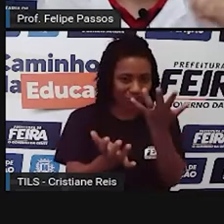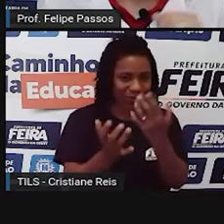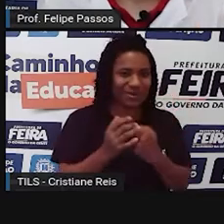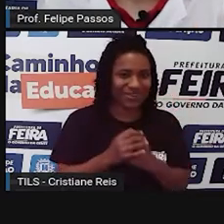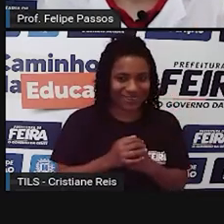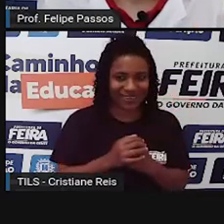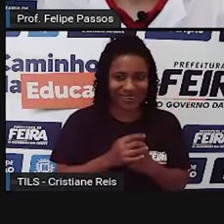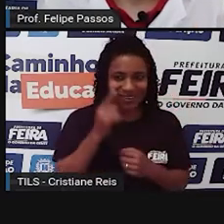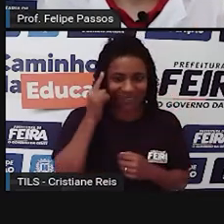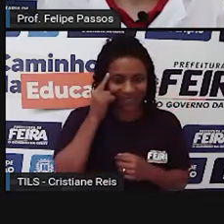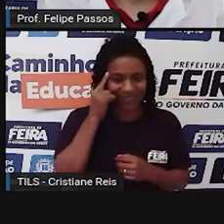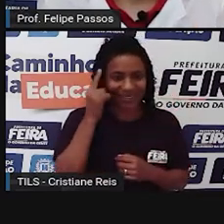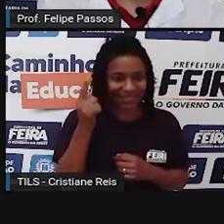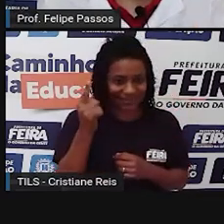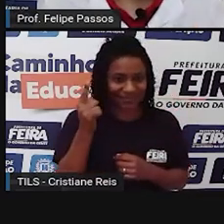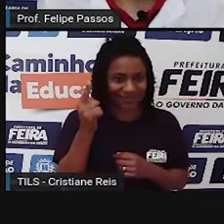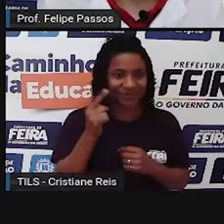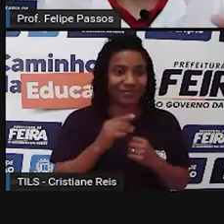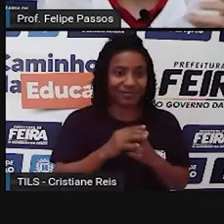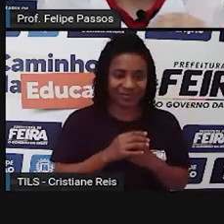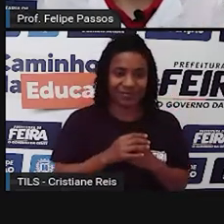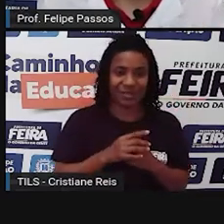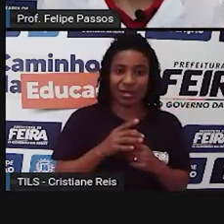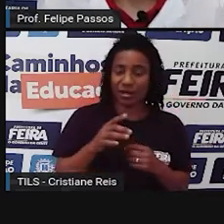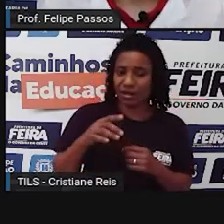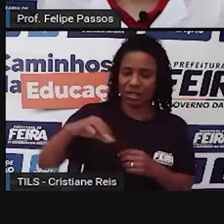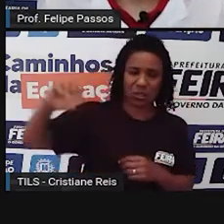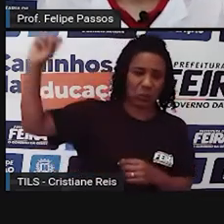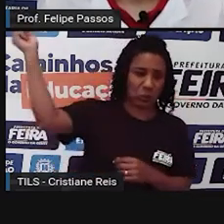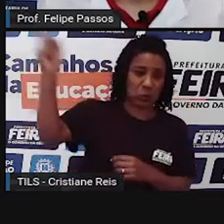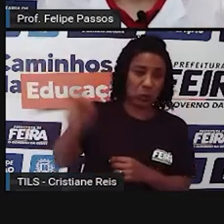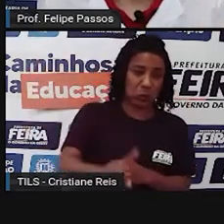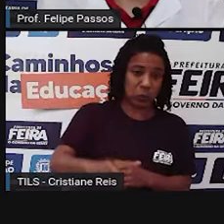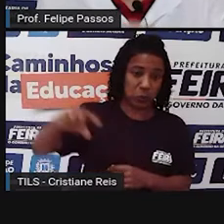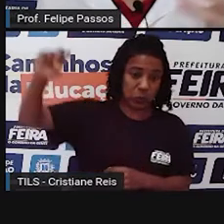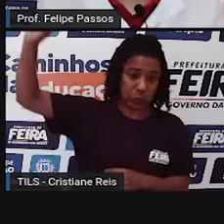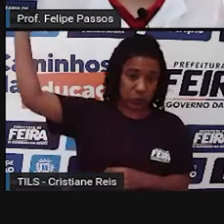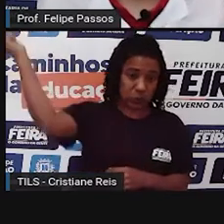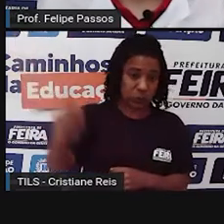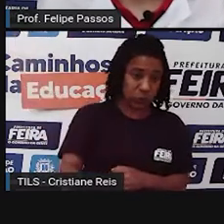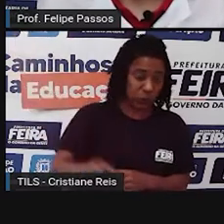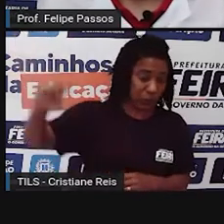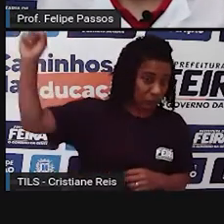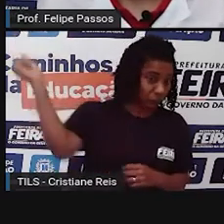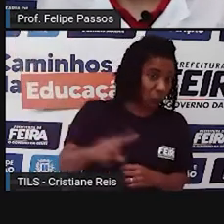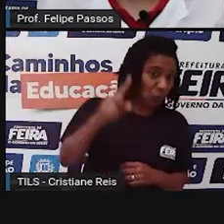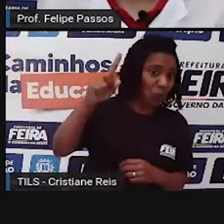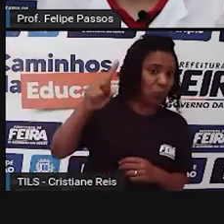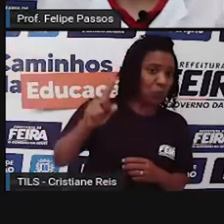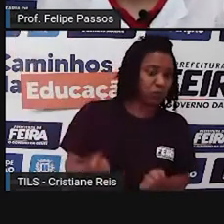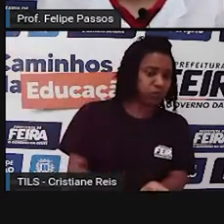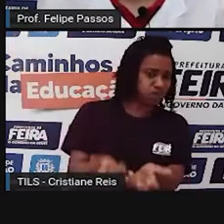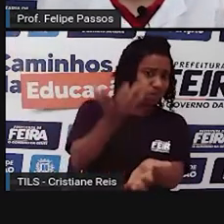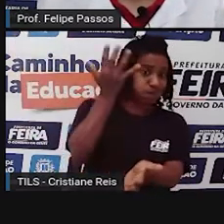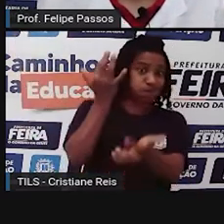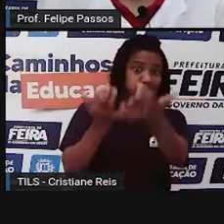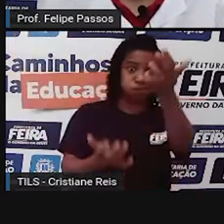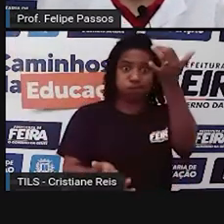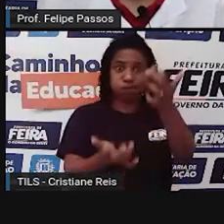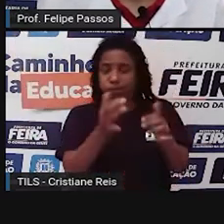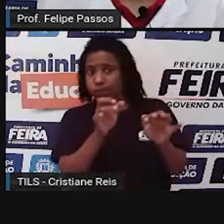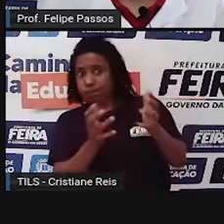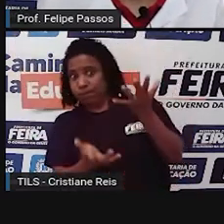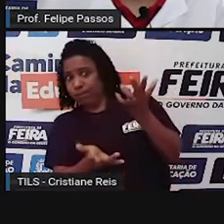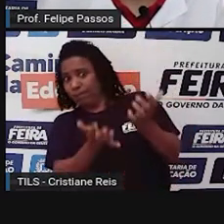aquele lugar onde caiu um raio e surgiu aquele fogo, né? Que a gente nem sabia o que era fogo nessa época ainda. Então,